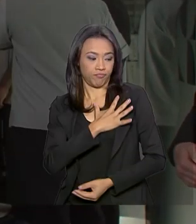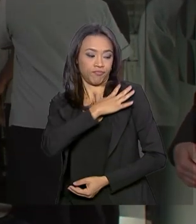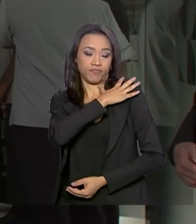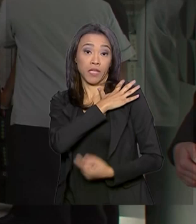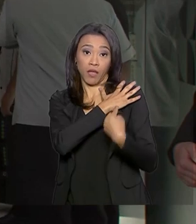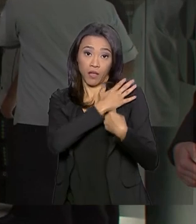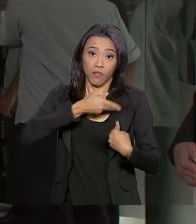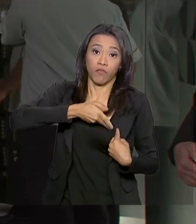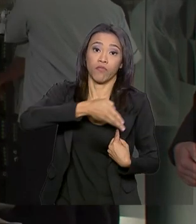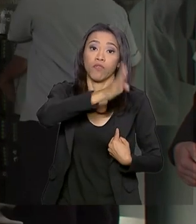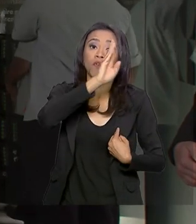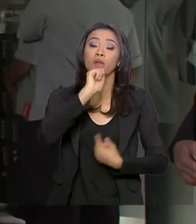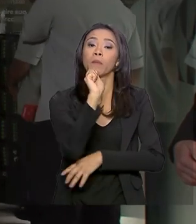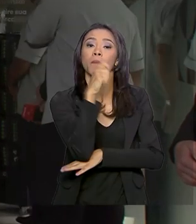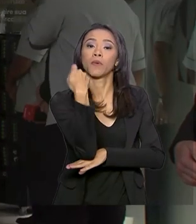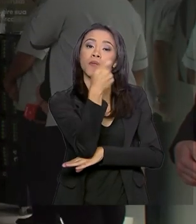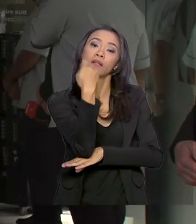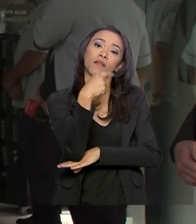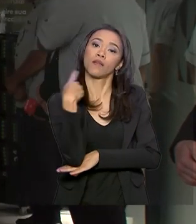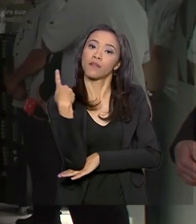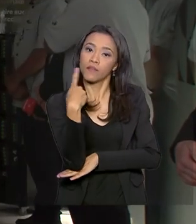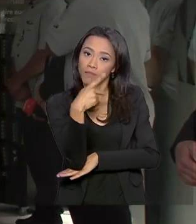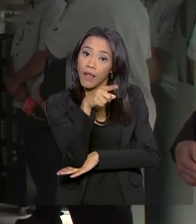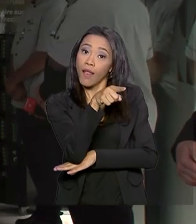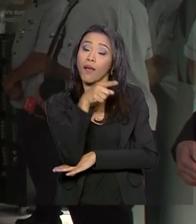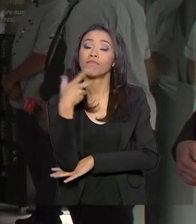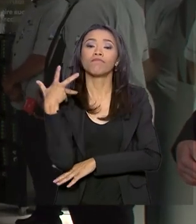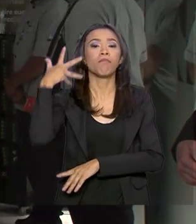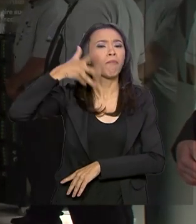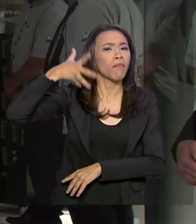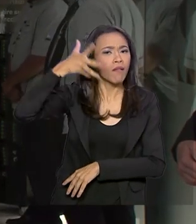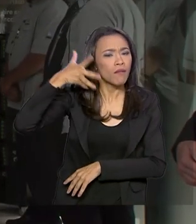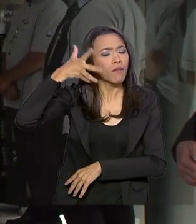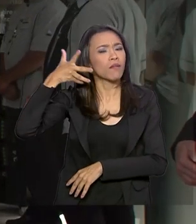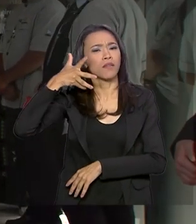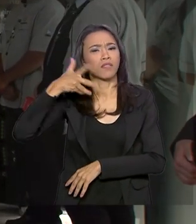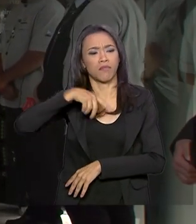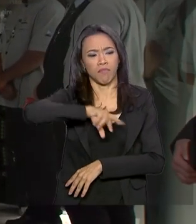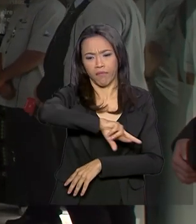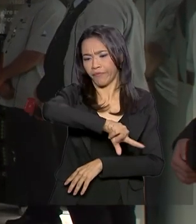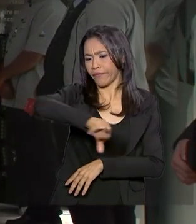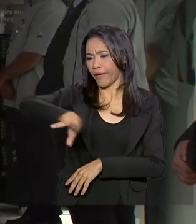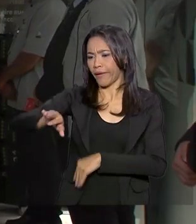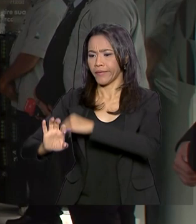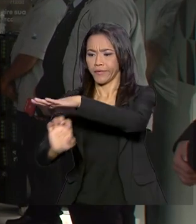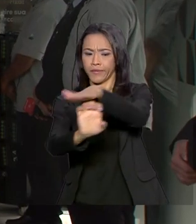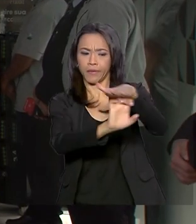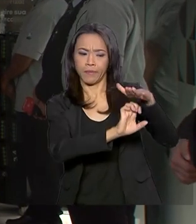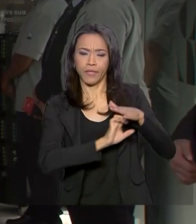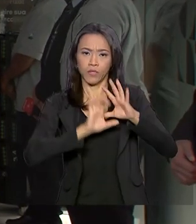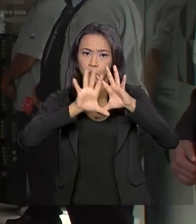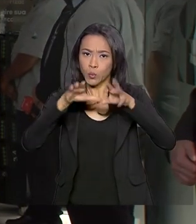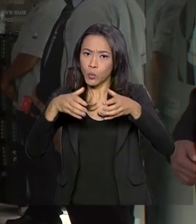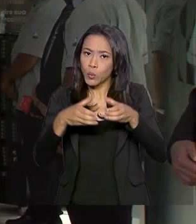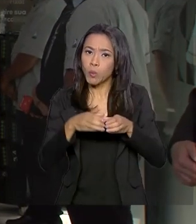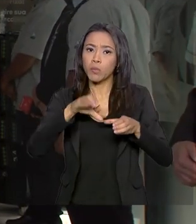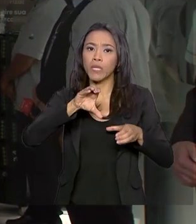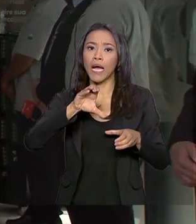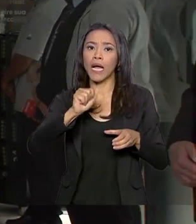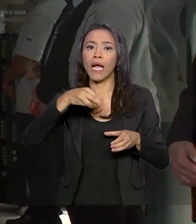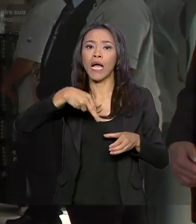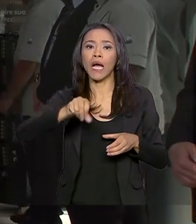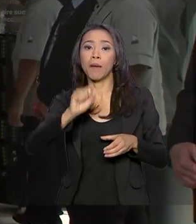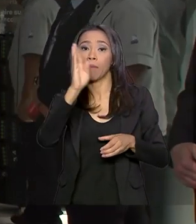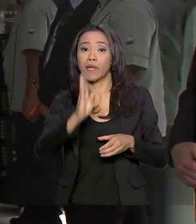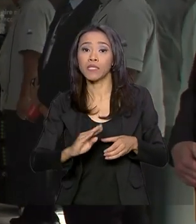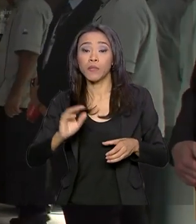Porto Alegre, no Rio Grande do Sul, onde dá uma palestra para empresários da Câmara Brasil-Alemanha. E é para lá que